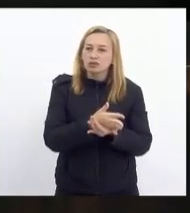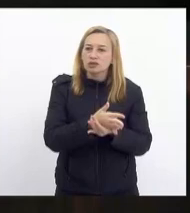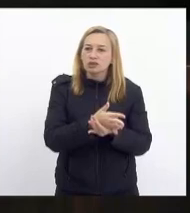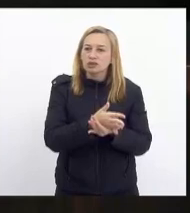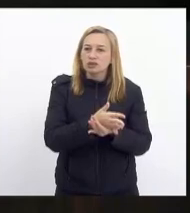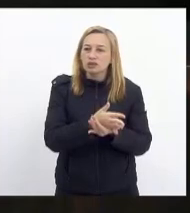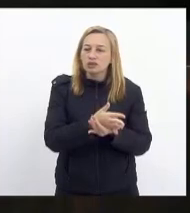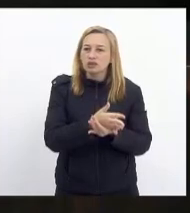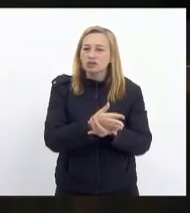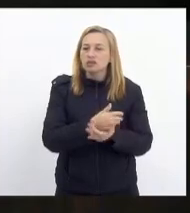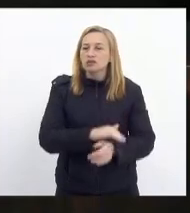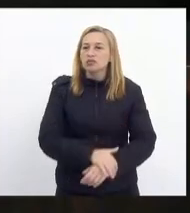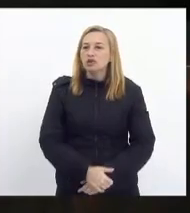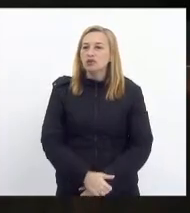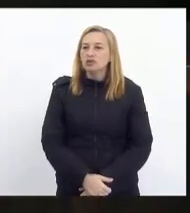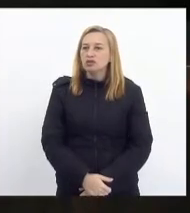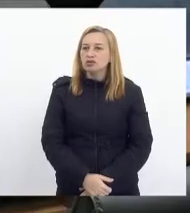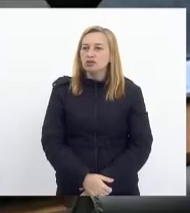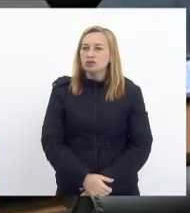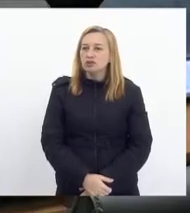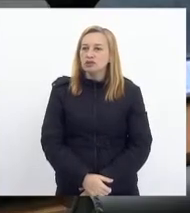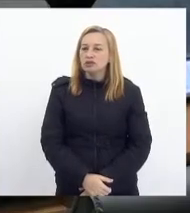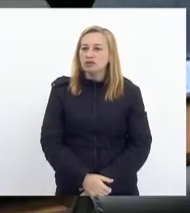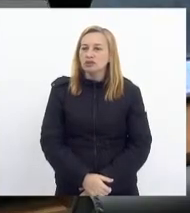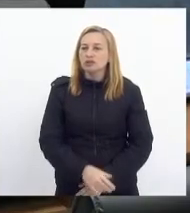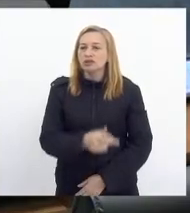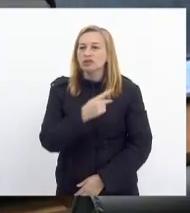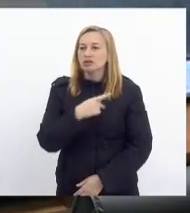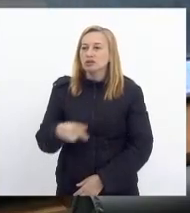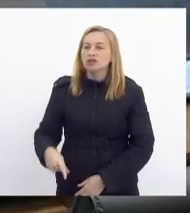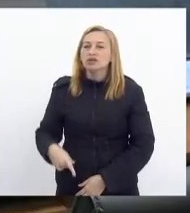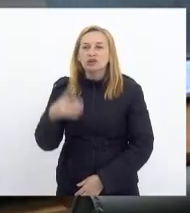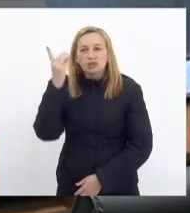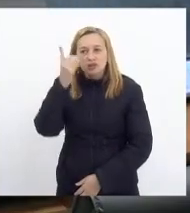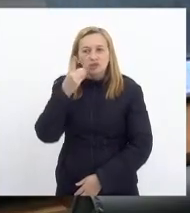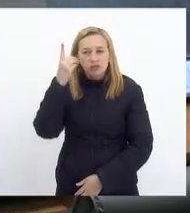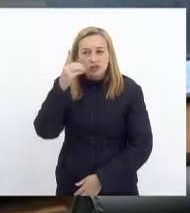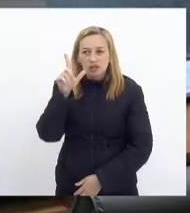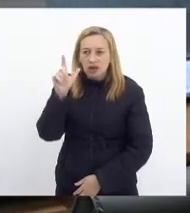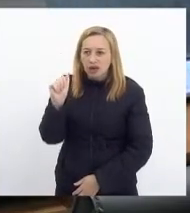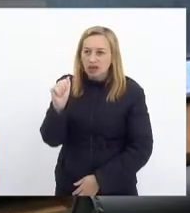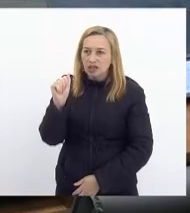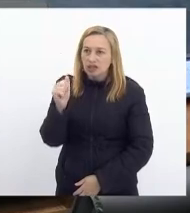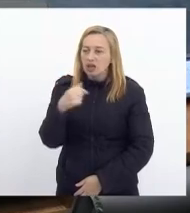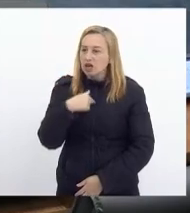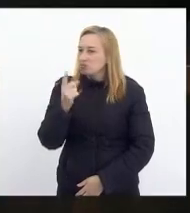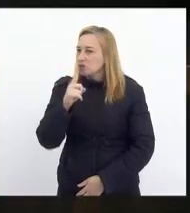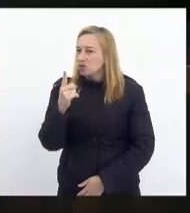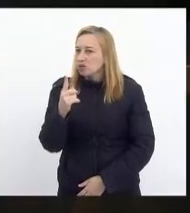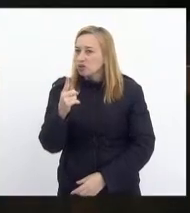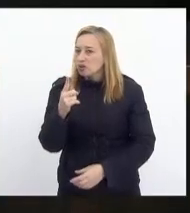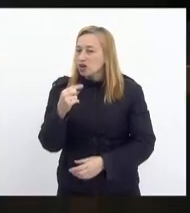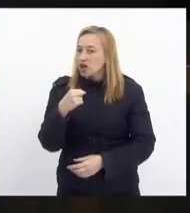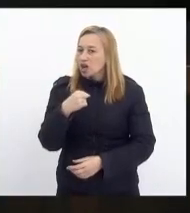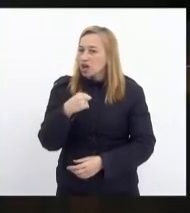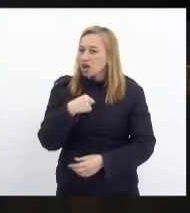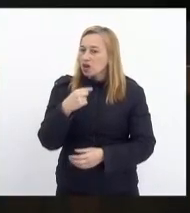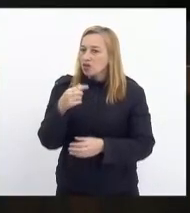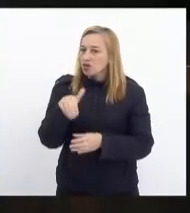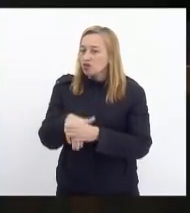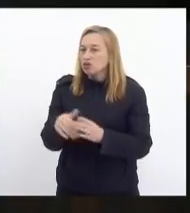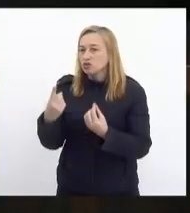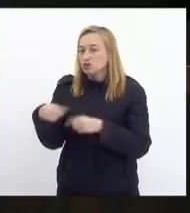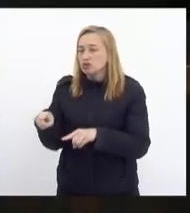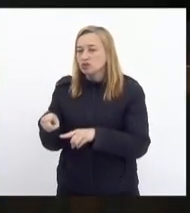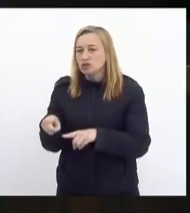a promulgação. Vai a promulgação. Presidente, deputado Dallana Passos, eu me abstenho. Abstenção, consignada